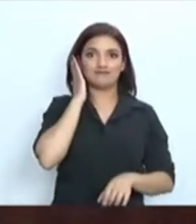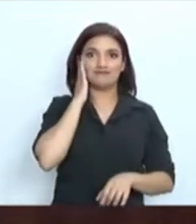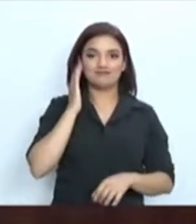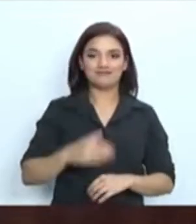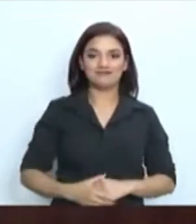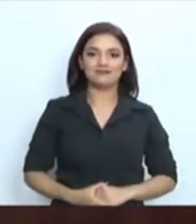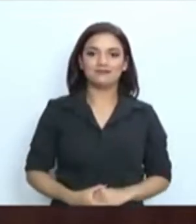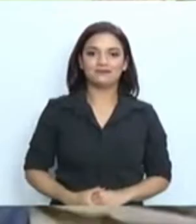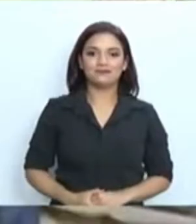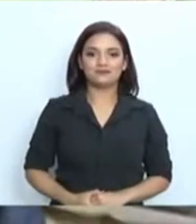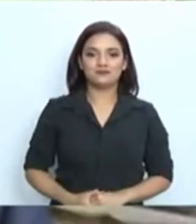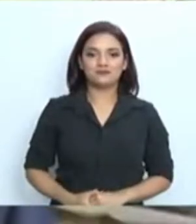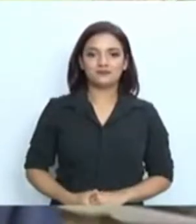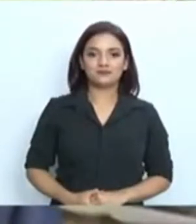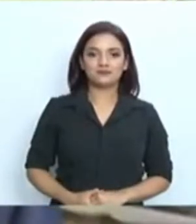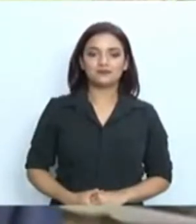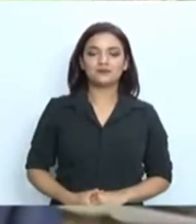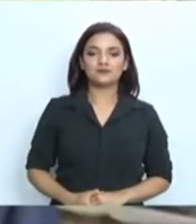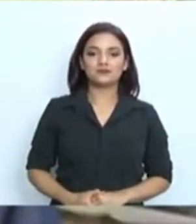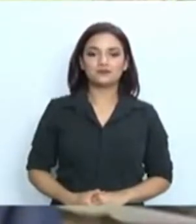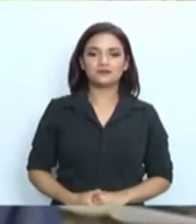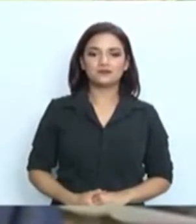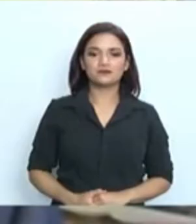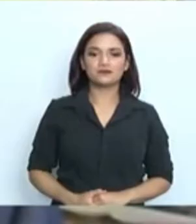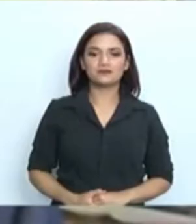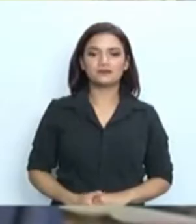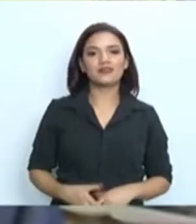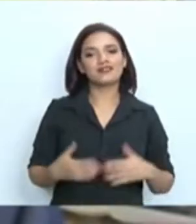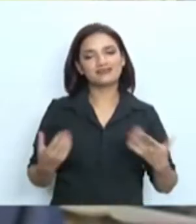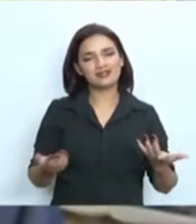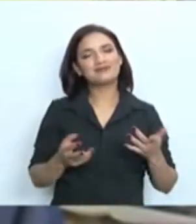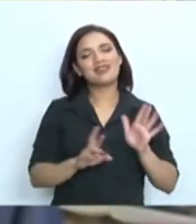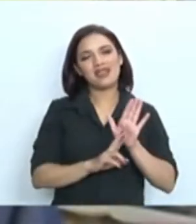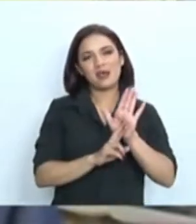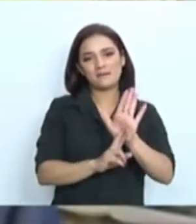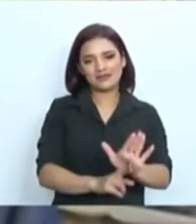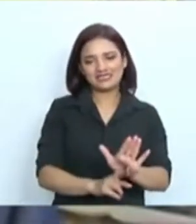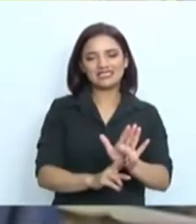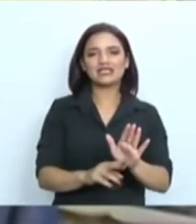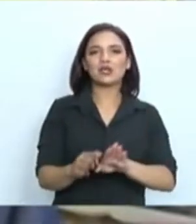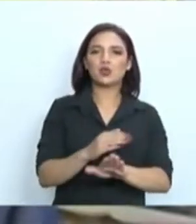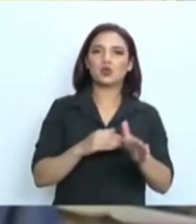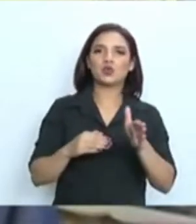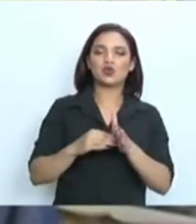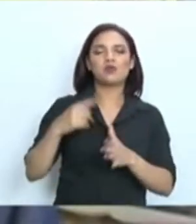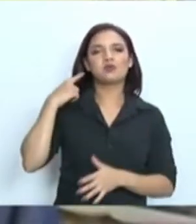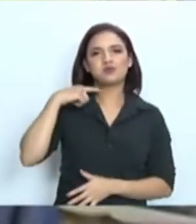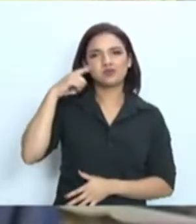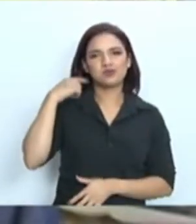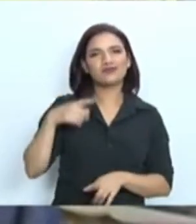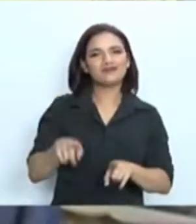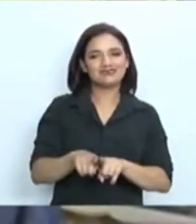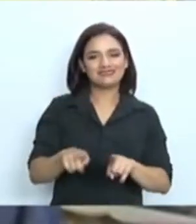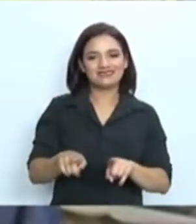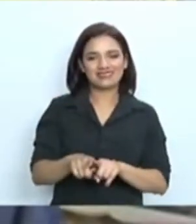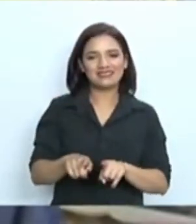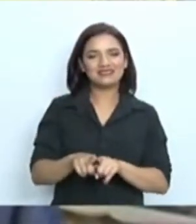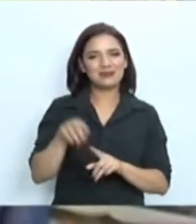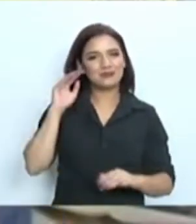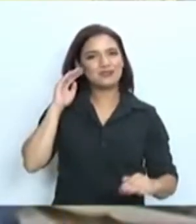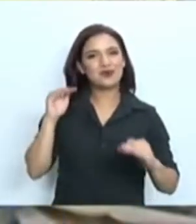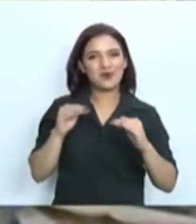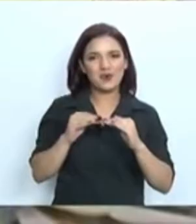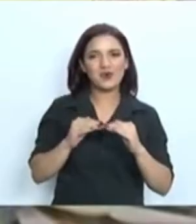Presidente, o senhor me permite, em nome dos advogados, me associar às justas homenagens prestadas ao